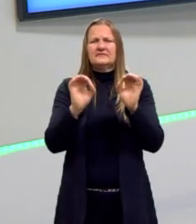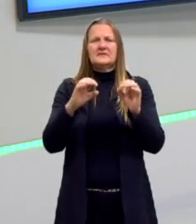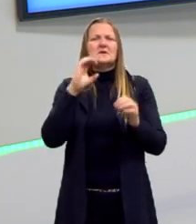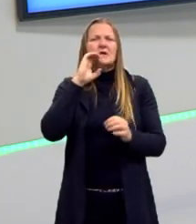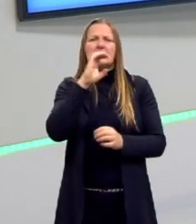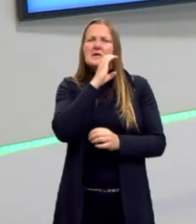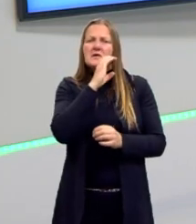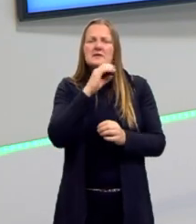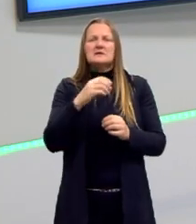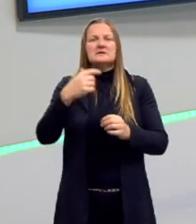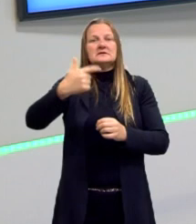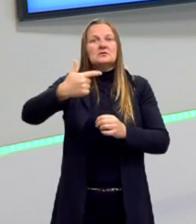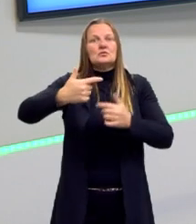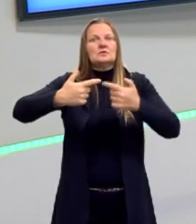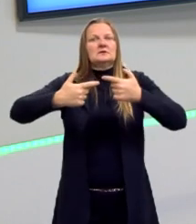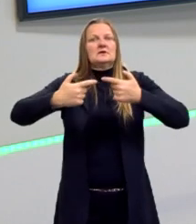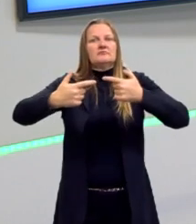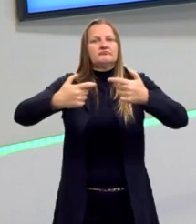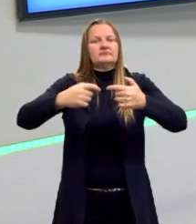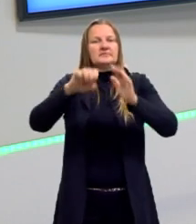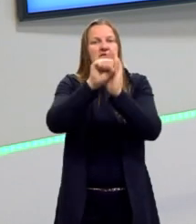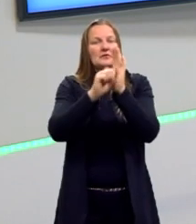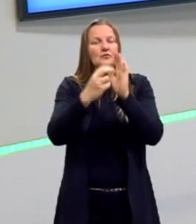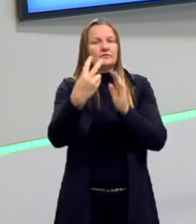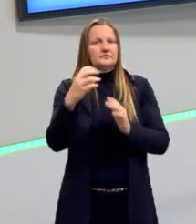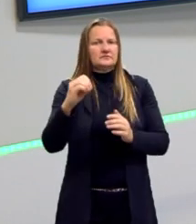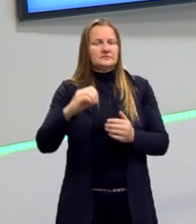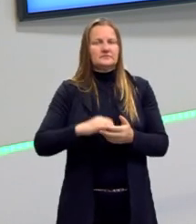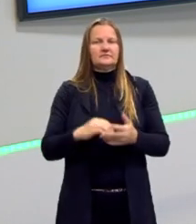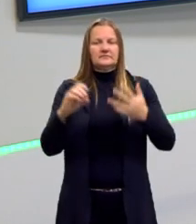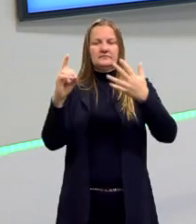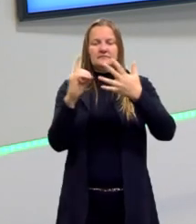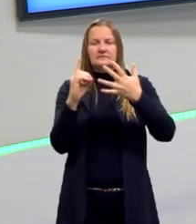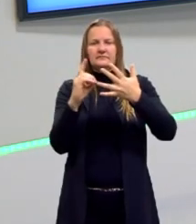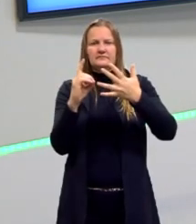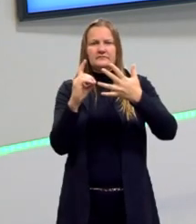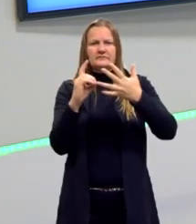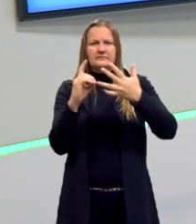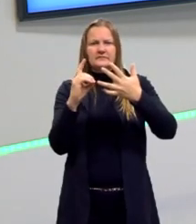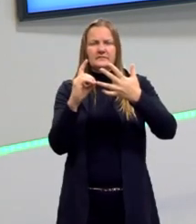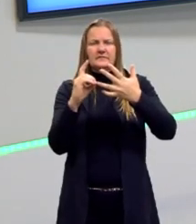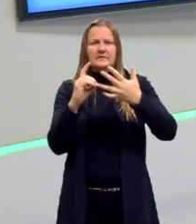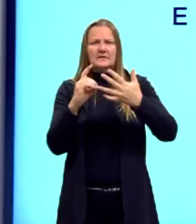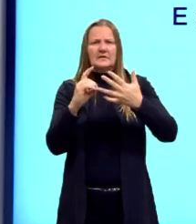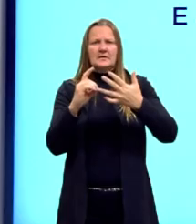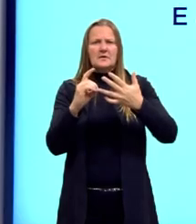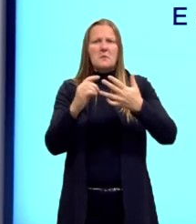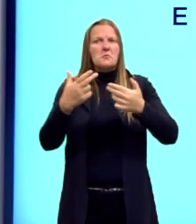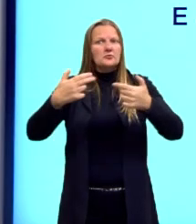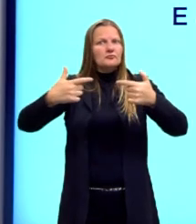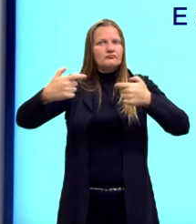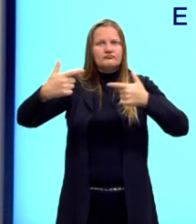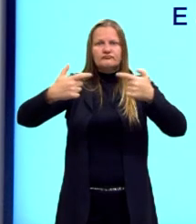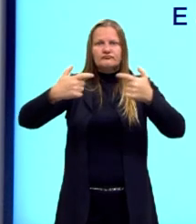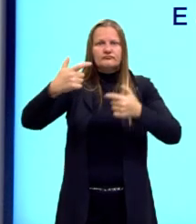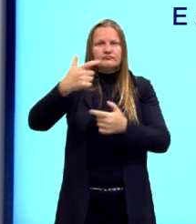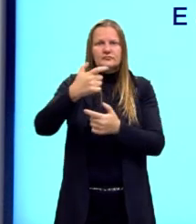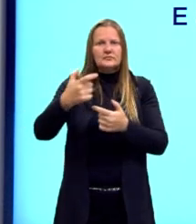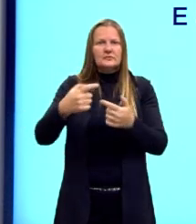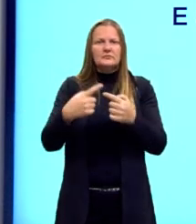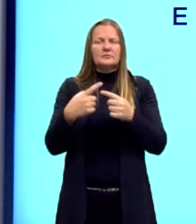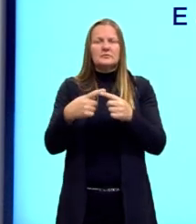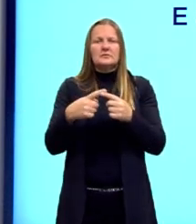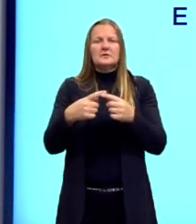é da segunda metade do século XX. Na D, a Corrida Armamentista, essa já de cara até errada,